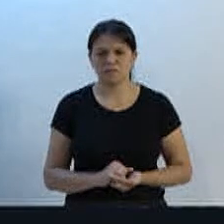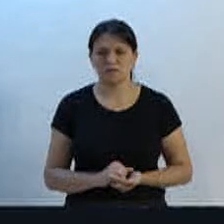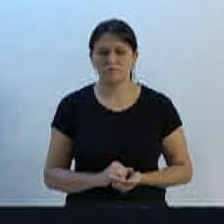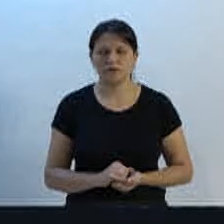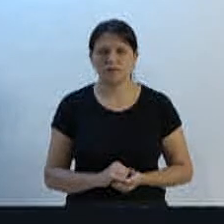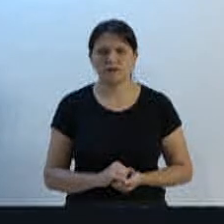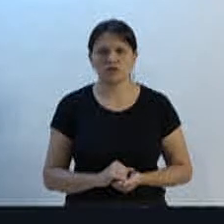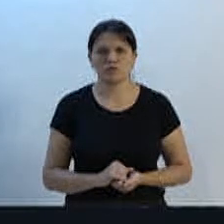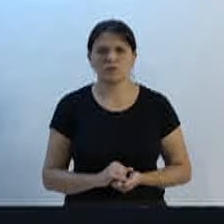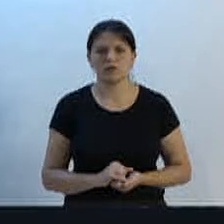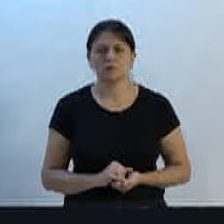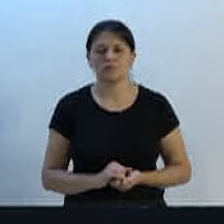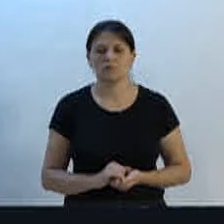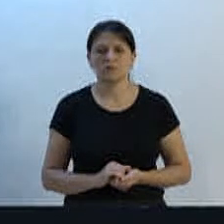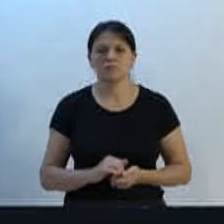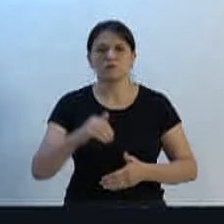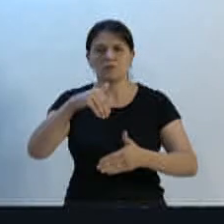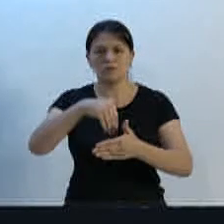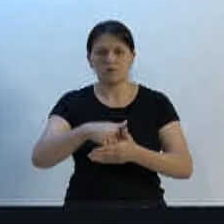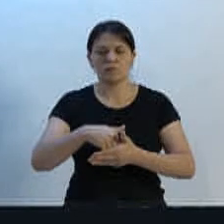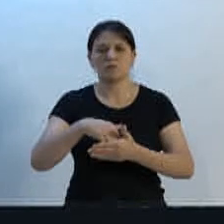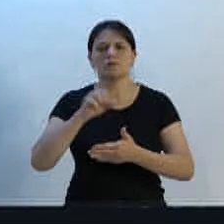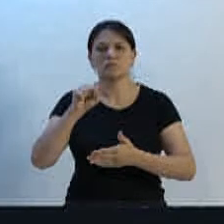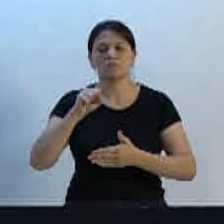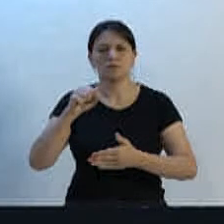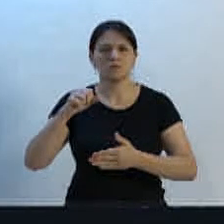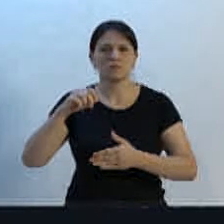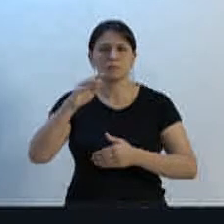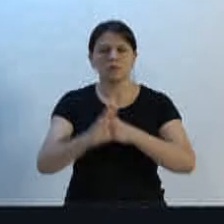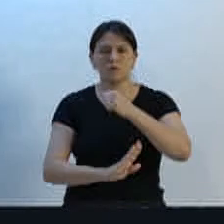Com voto sim do vereador Zeca Bombeiro, aprovado e a comissão de redação final.